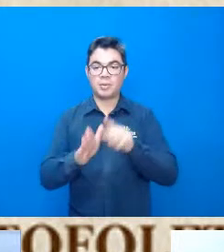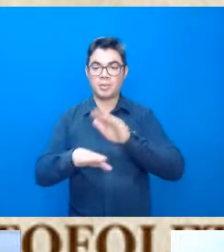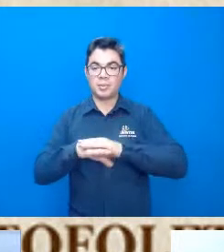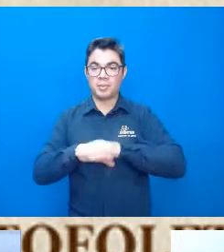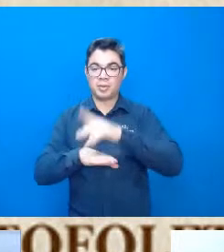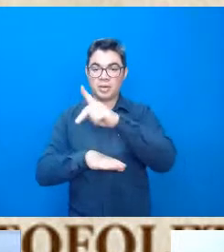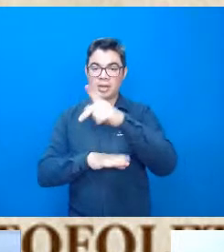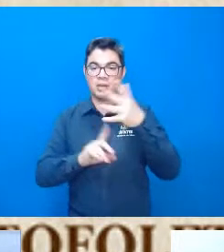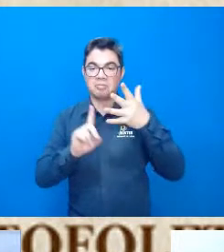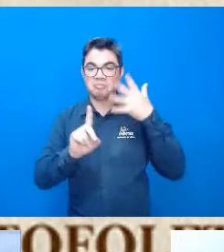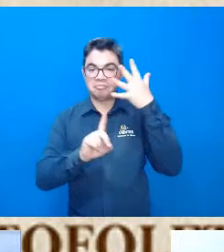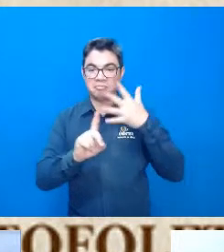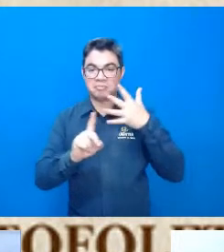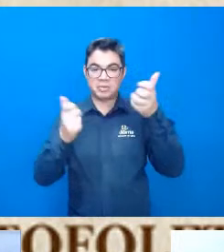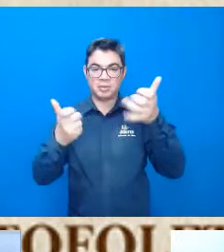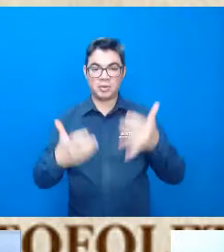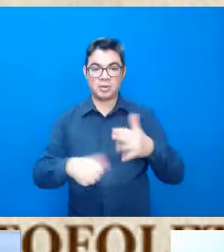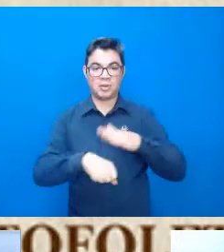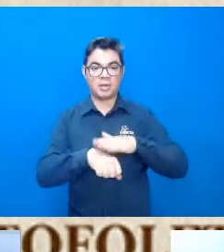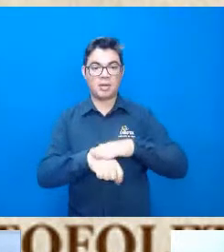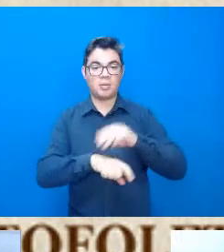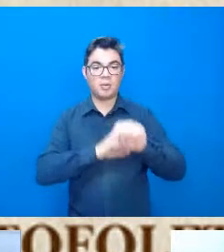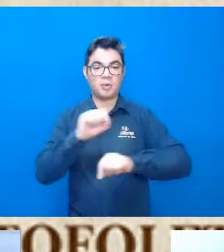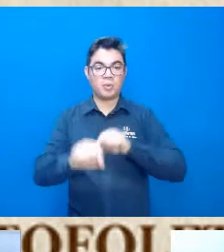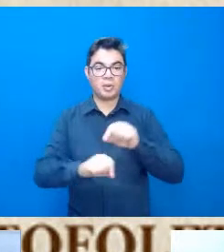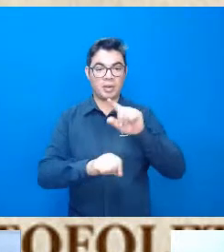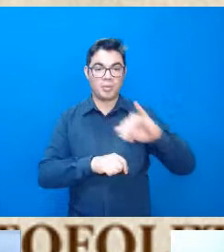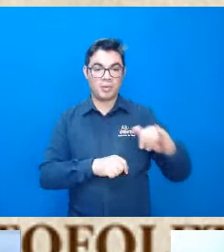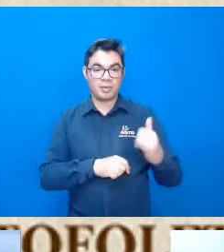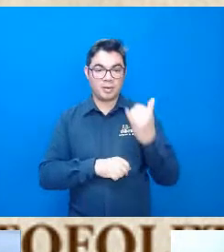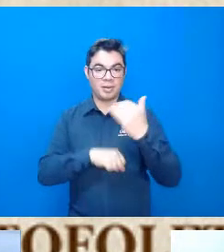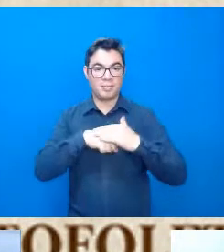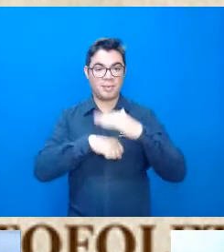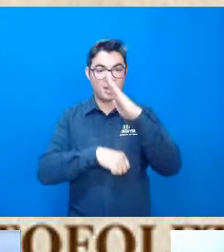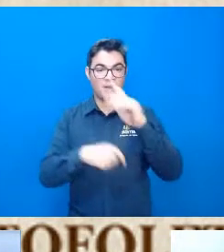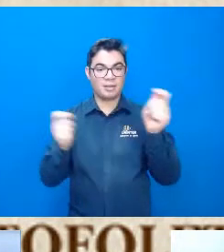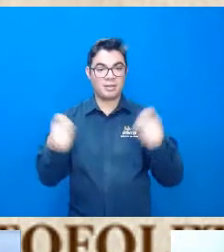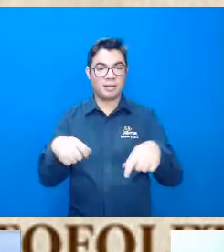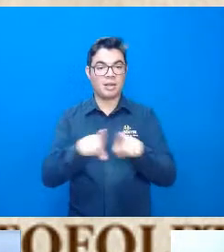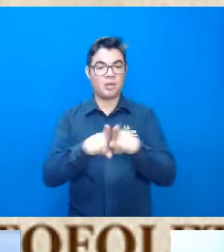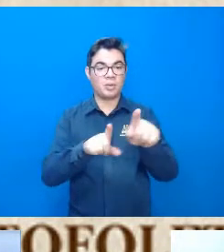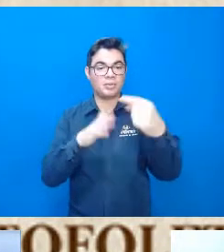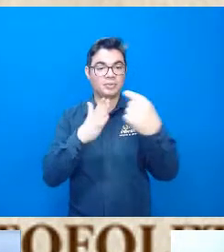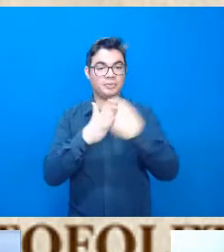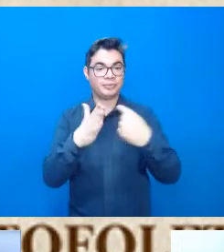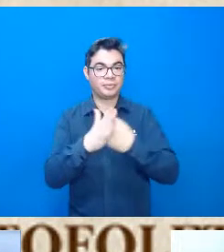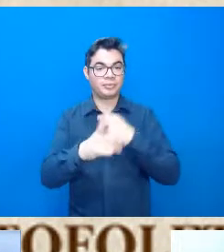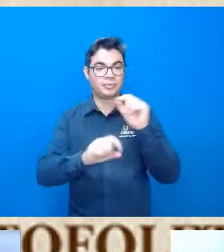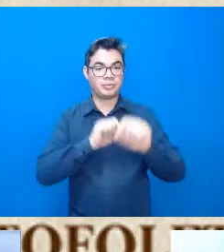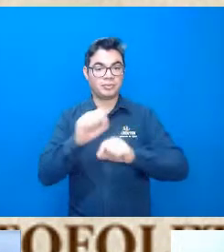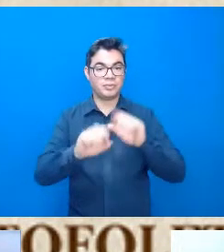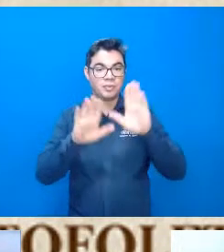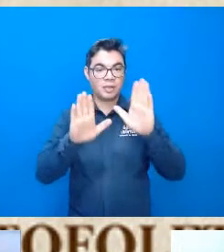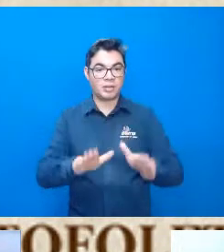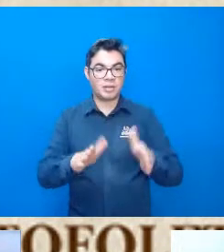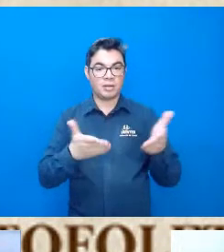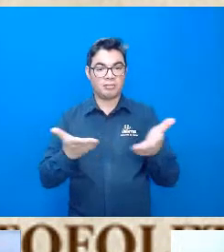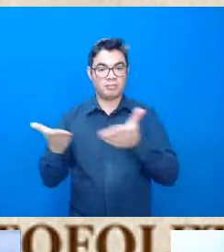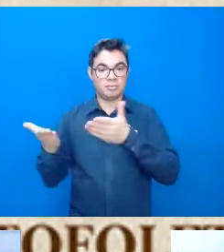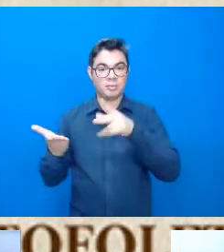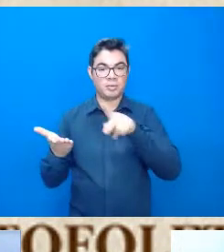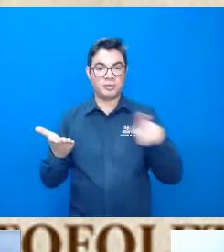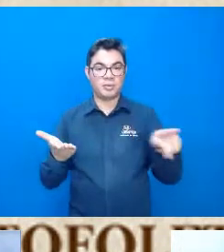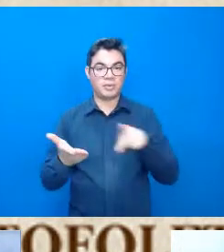até em função do tempo para a gente né aproveitar o máximo dos nossos convidados a gente já passa a fala para o professor